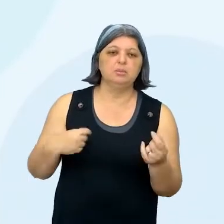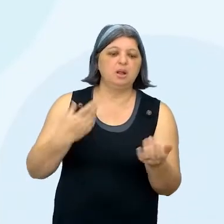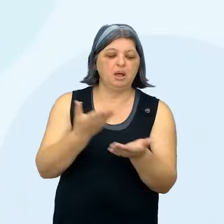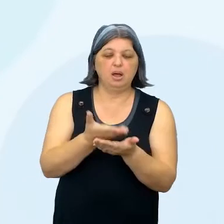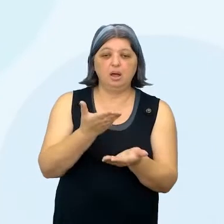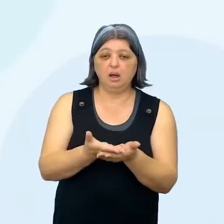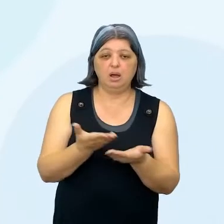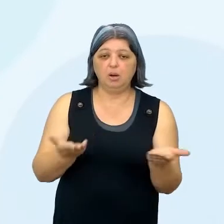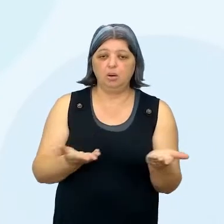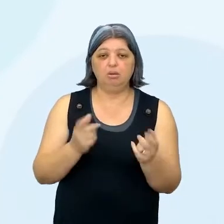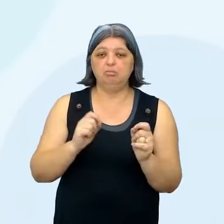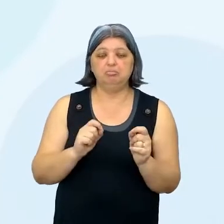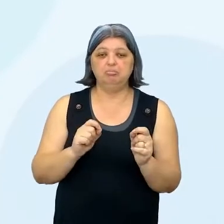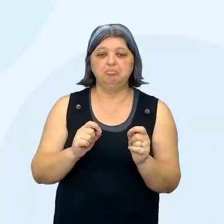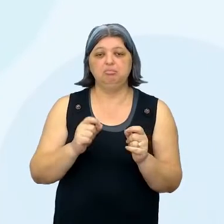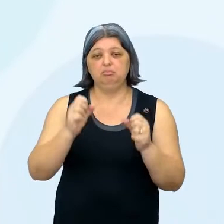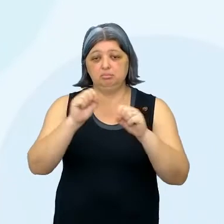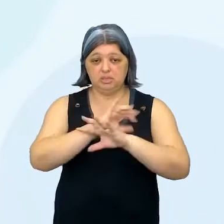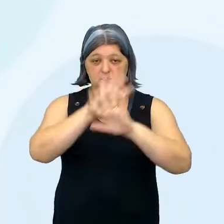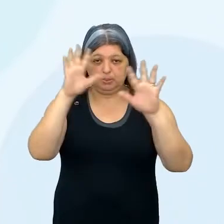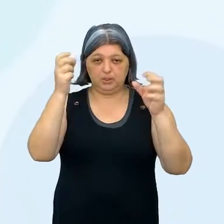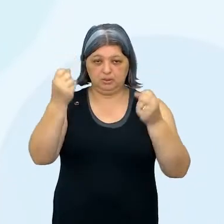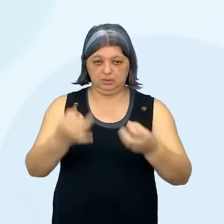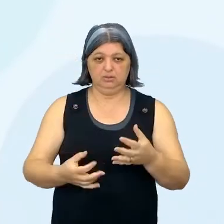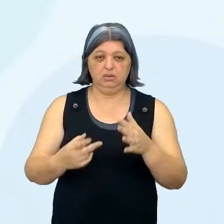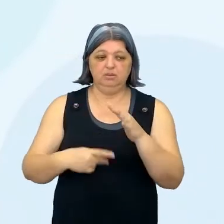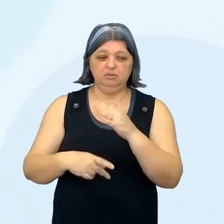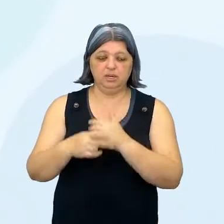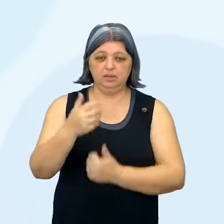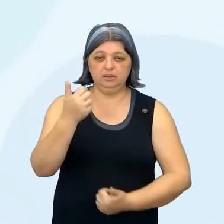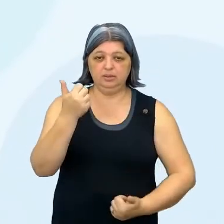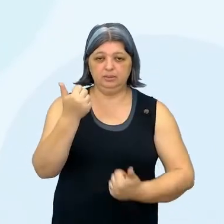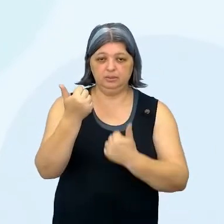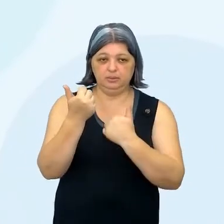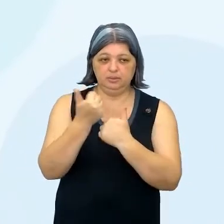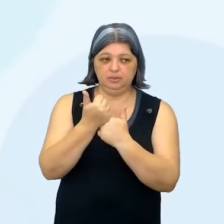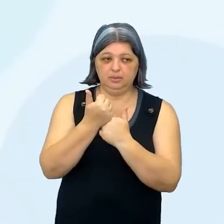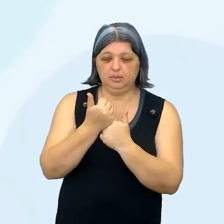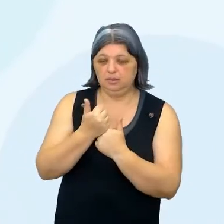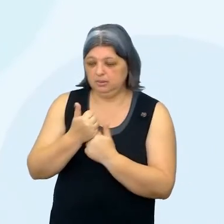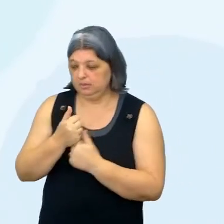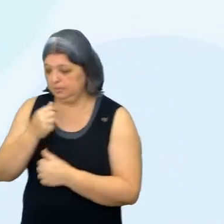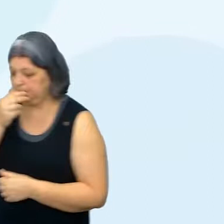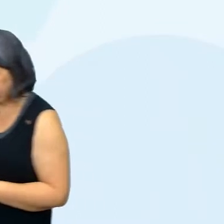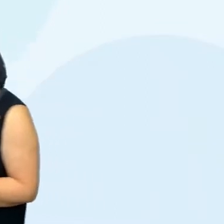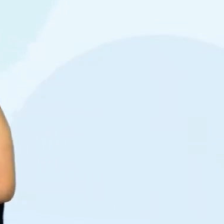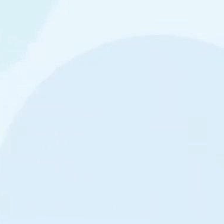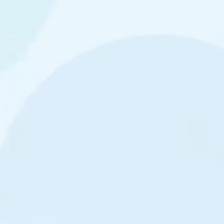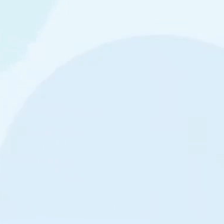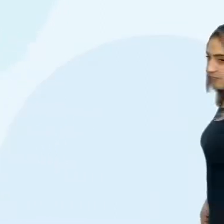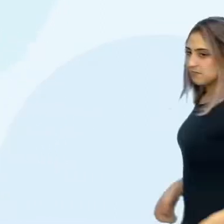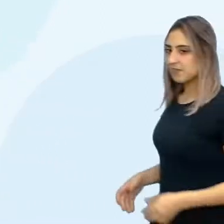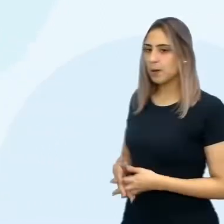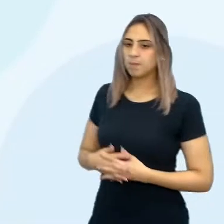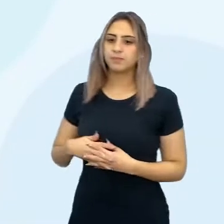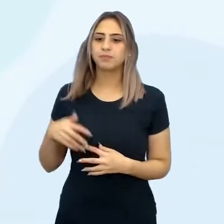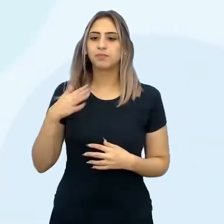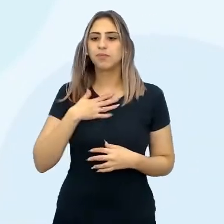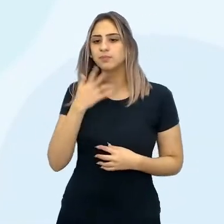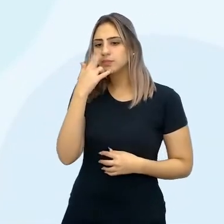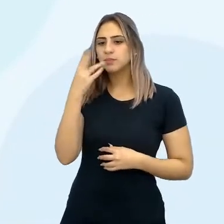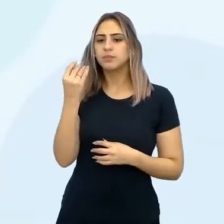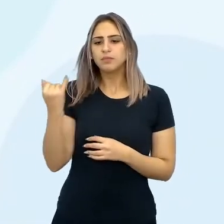indo, né? Esclarecendo pontos que são muito importantes. Eu vou até arriscar aqui na lousa, porque eu acho que, assim, são muito importantes